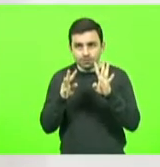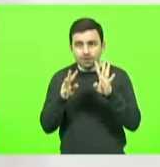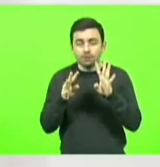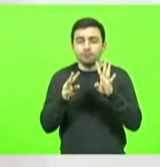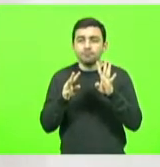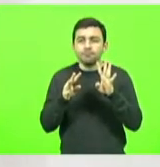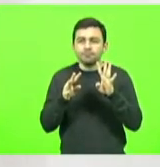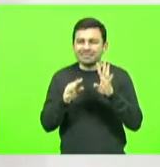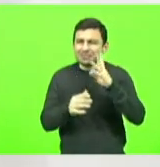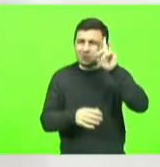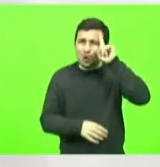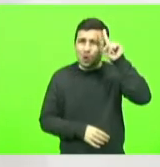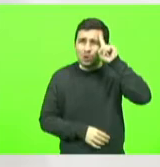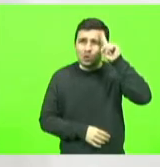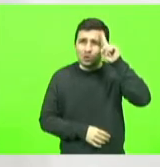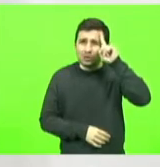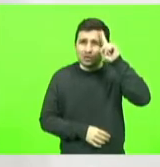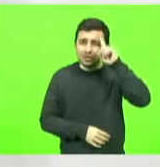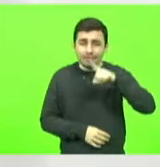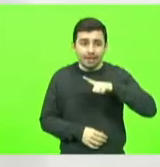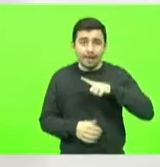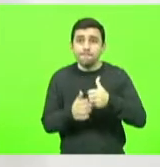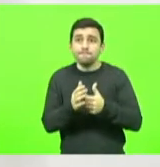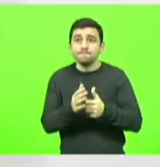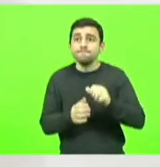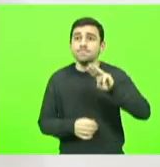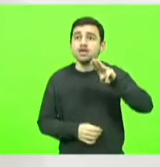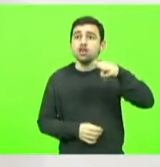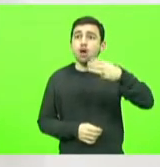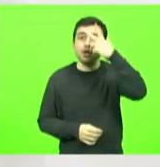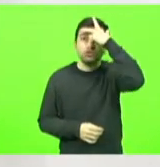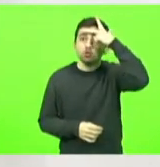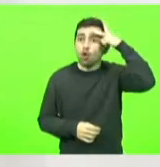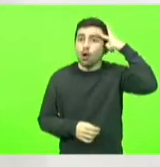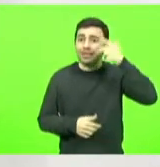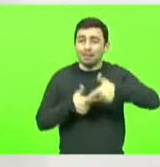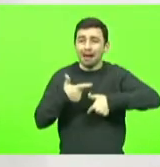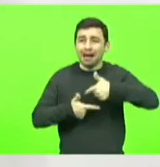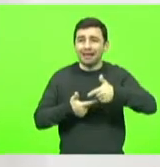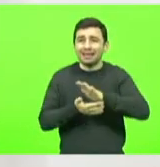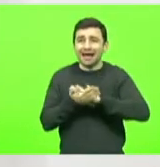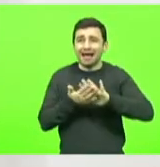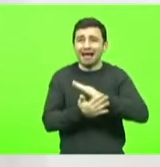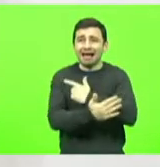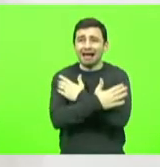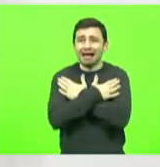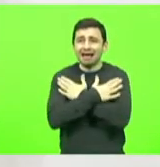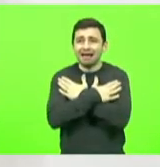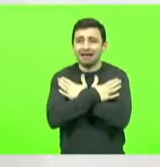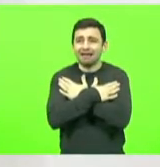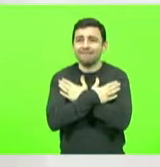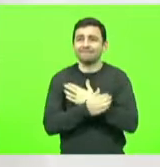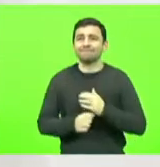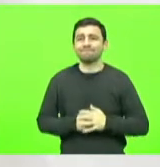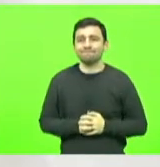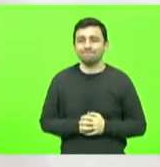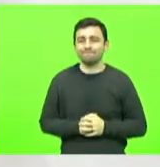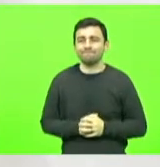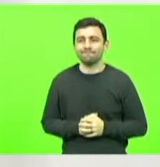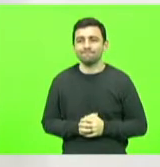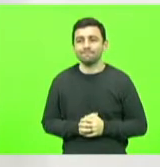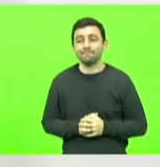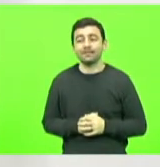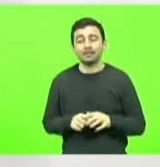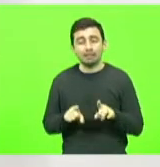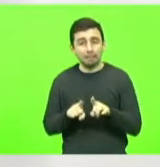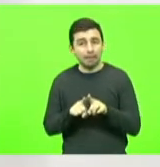que há milhões de desempregados e ao mesmo tempo nós vemos